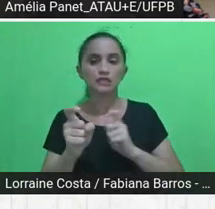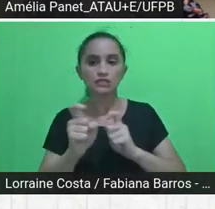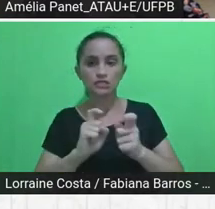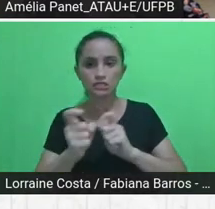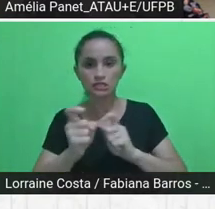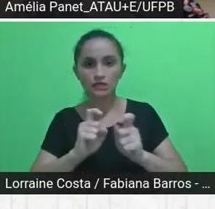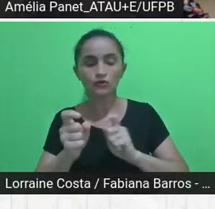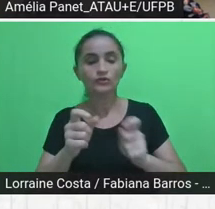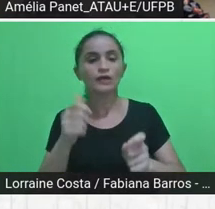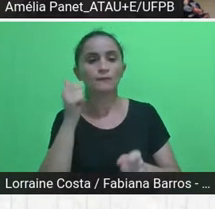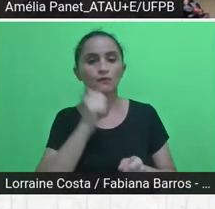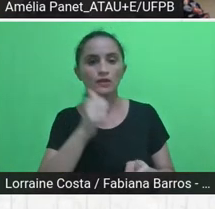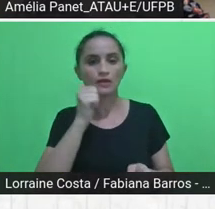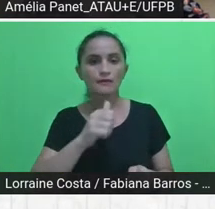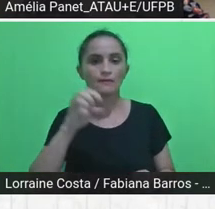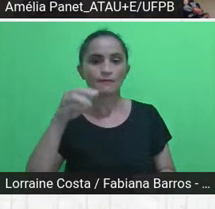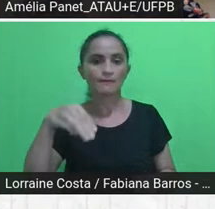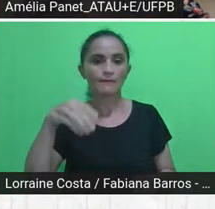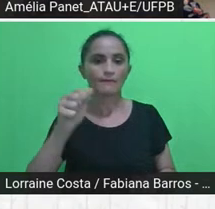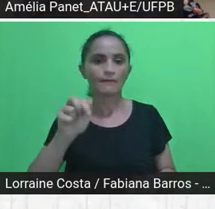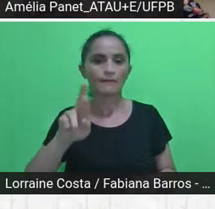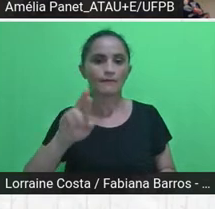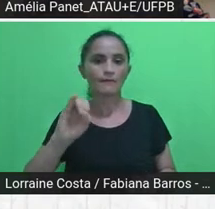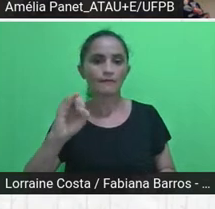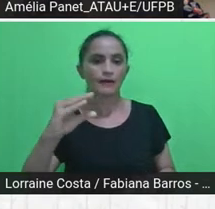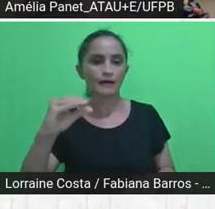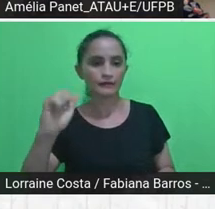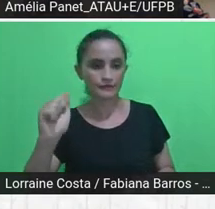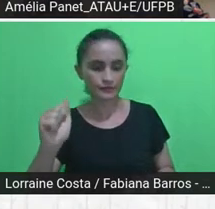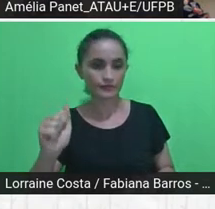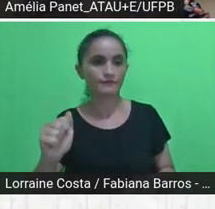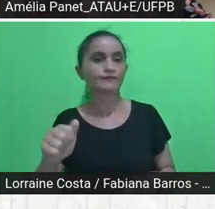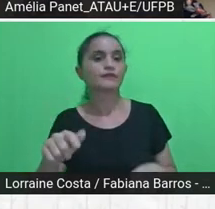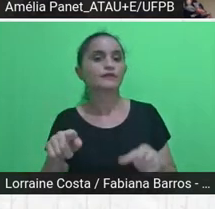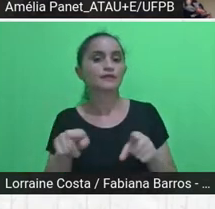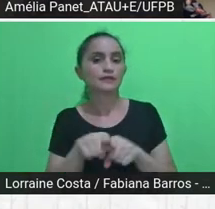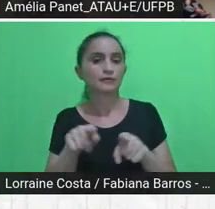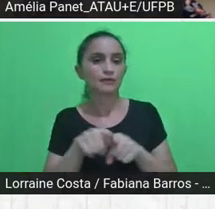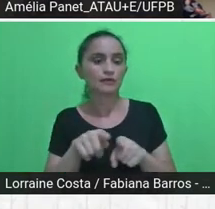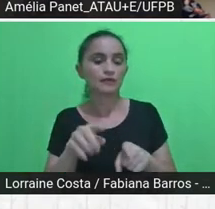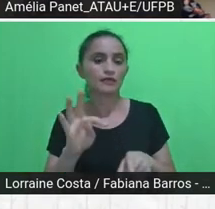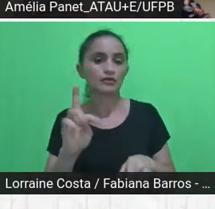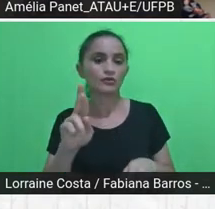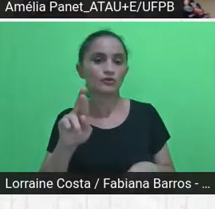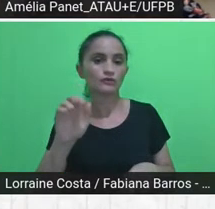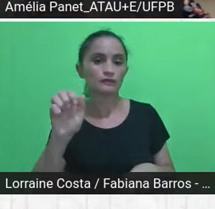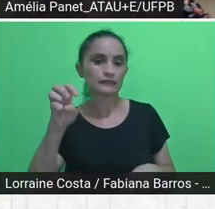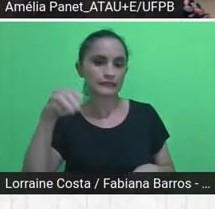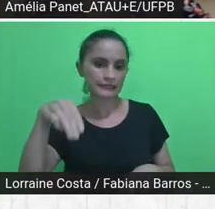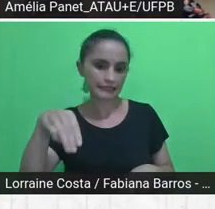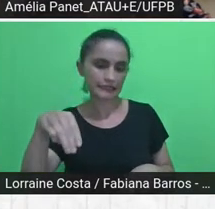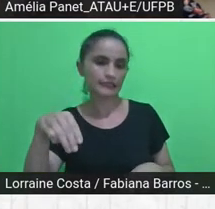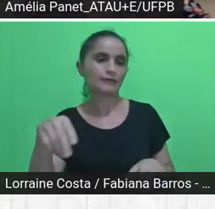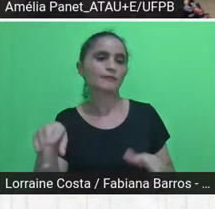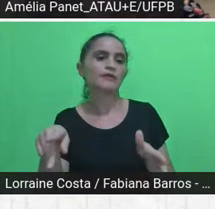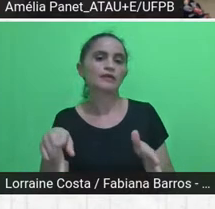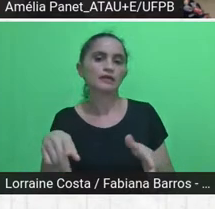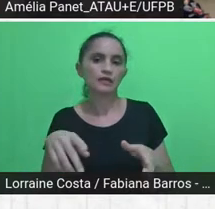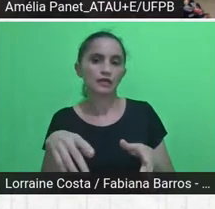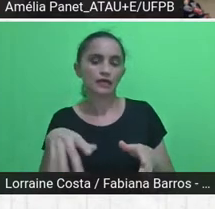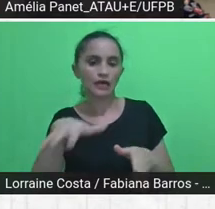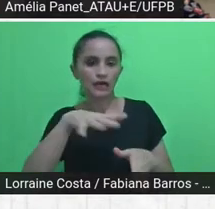e do Trama, do Escritório Modelo do Curso de Arquitetura, através dos projetos de